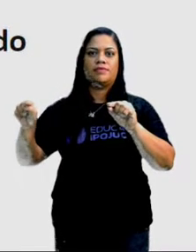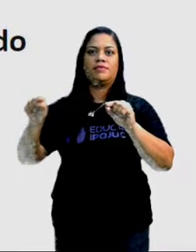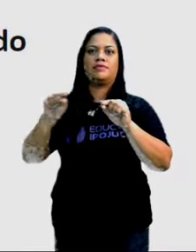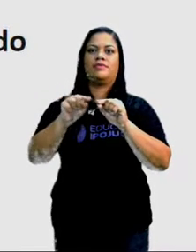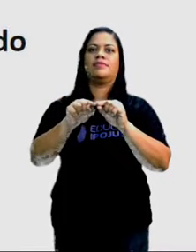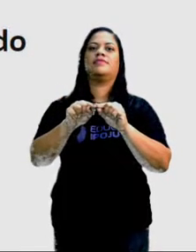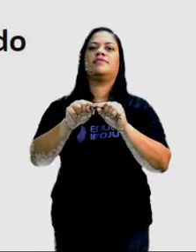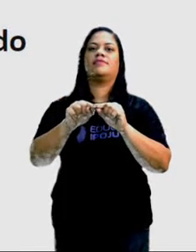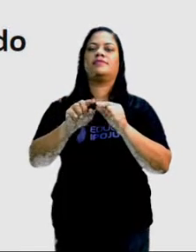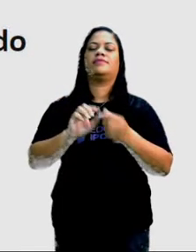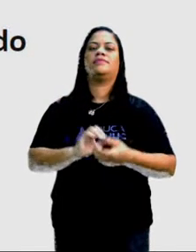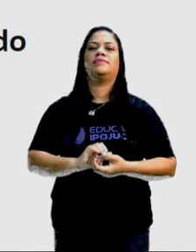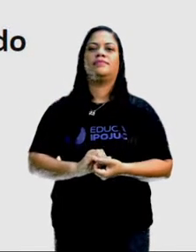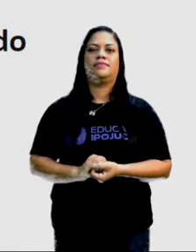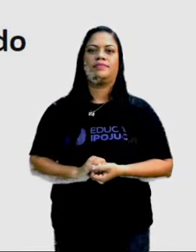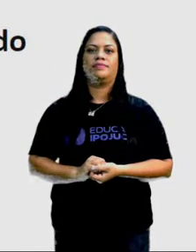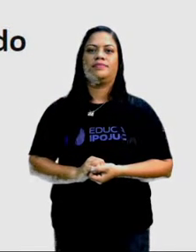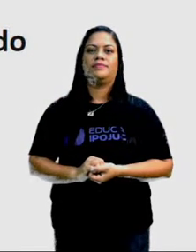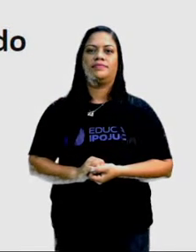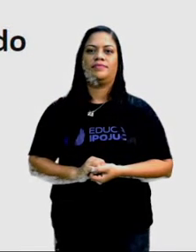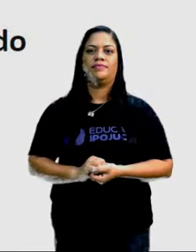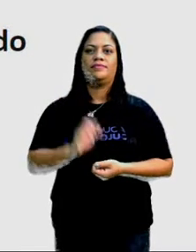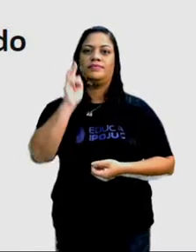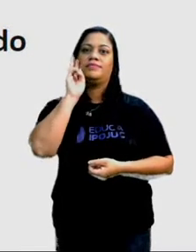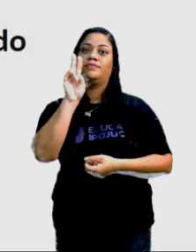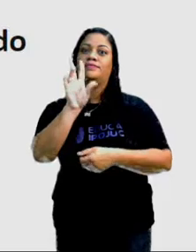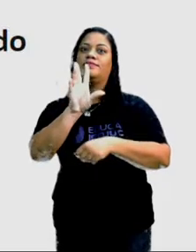Olha aqui o quadrado.